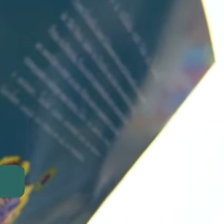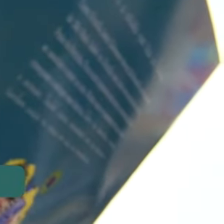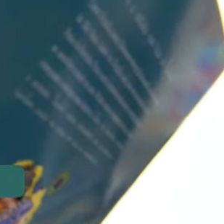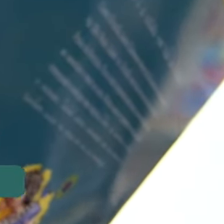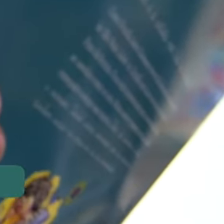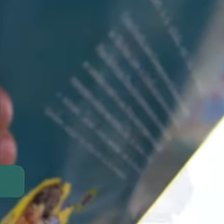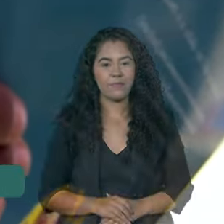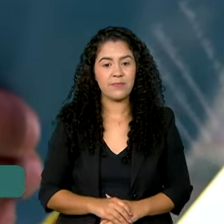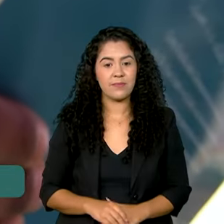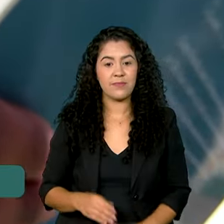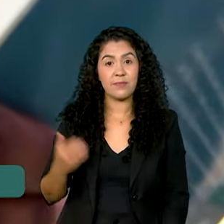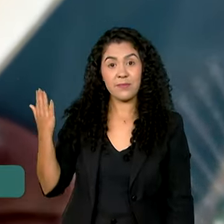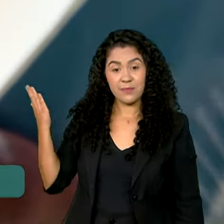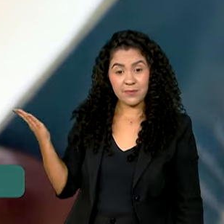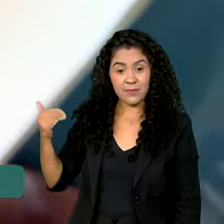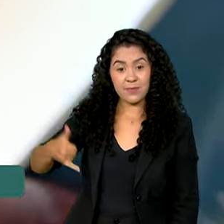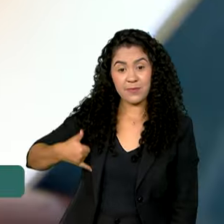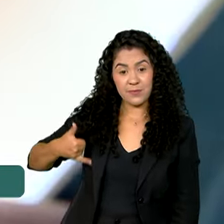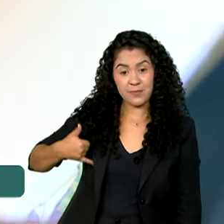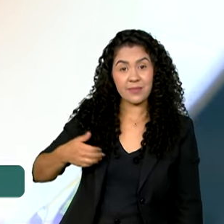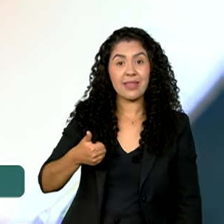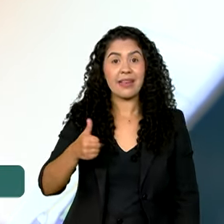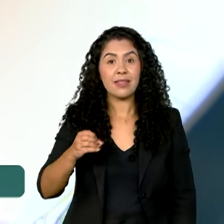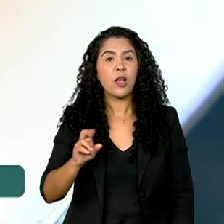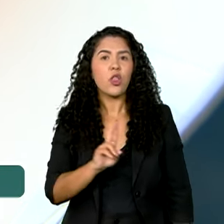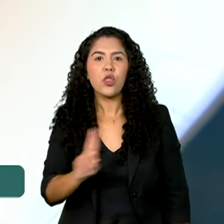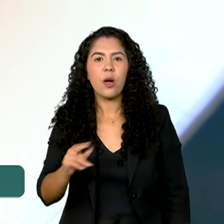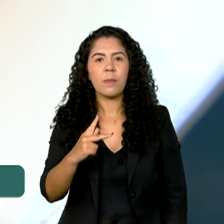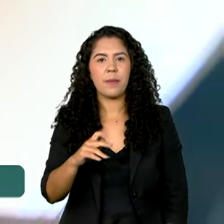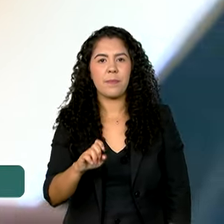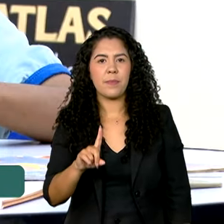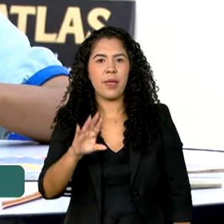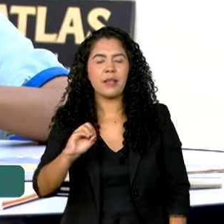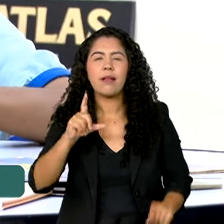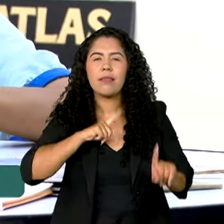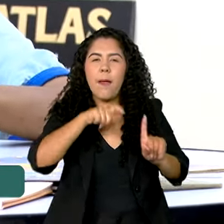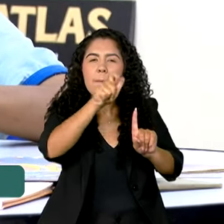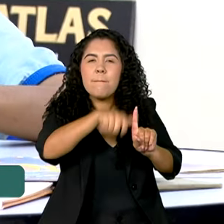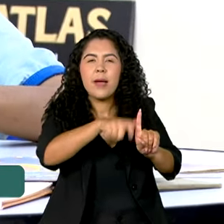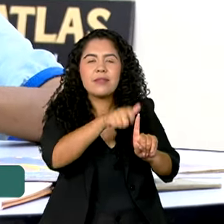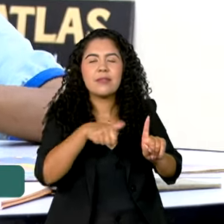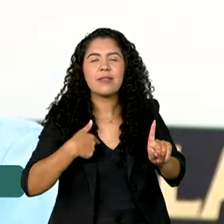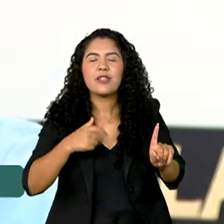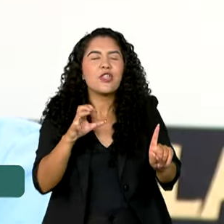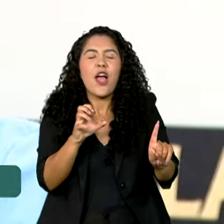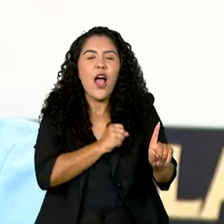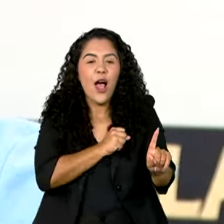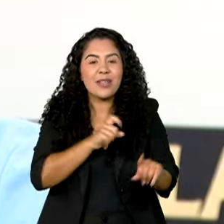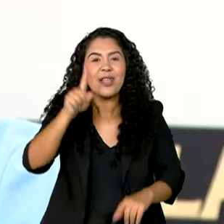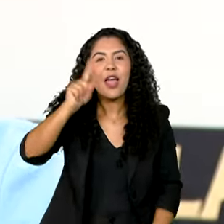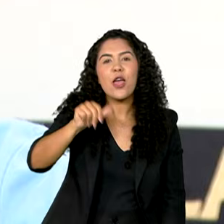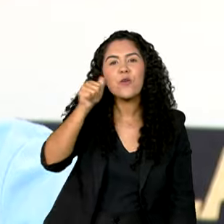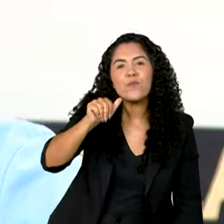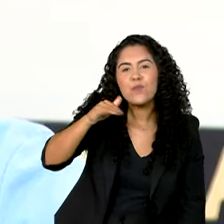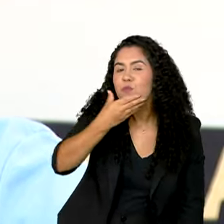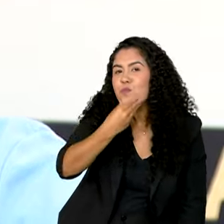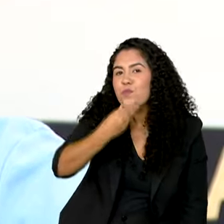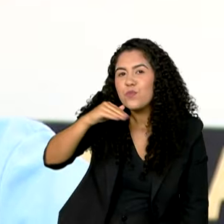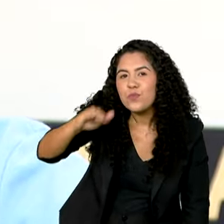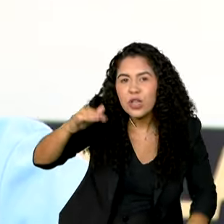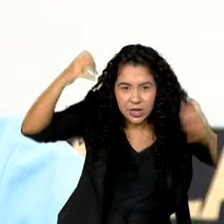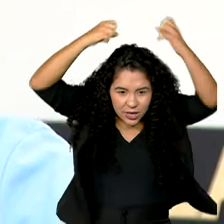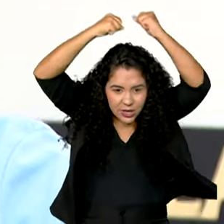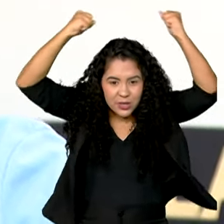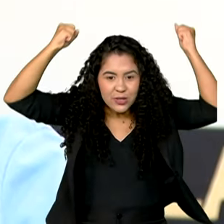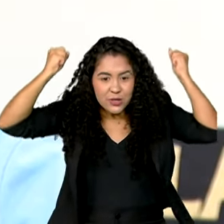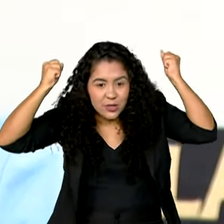Pedro tem 10 anos de idade e um personagem favorito. Menino maluquinho. Quando ele vai jogar futebol